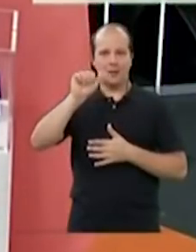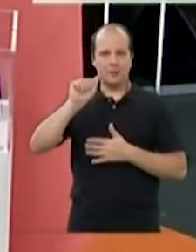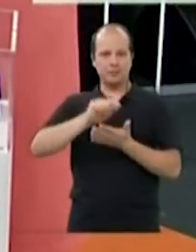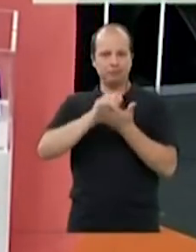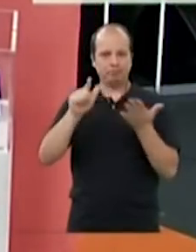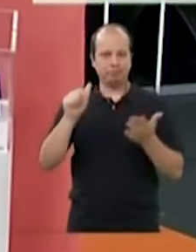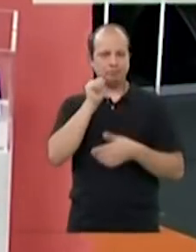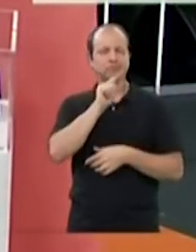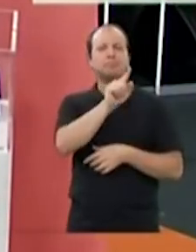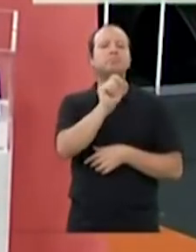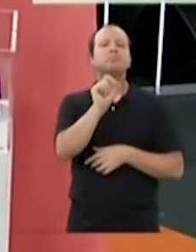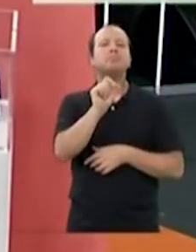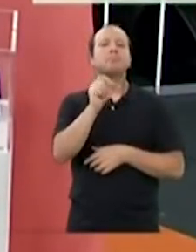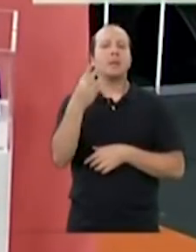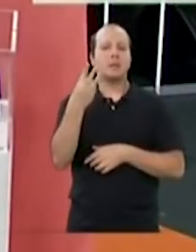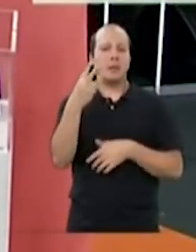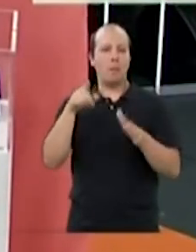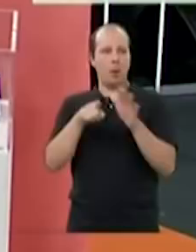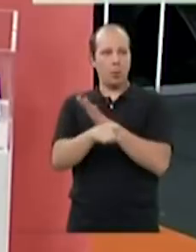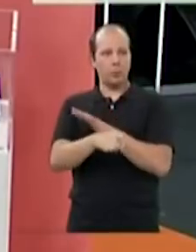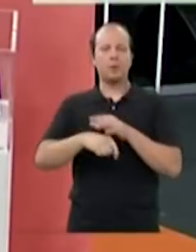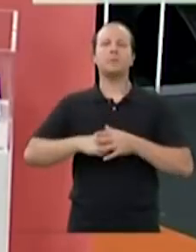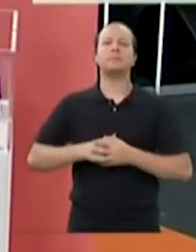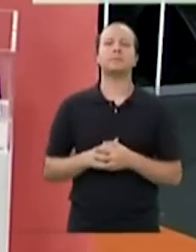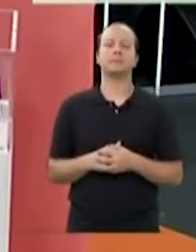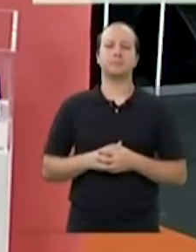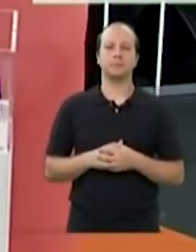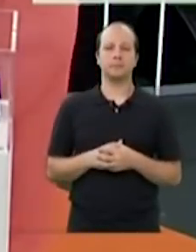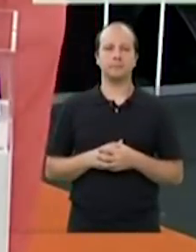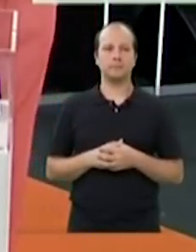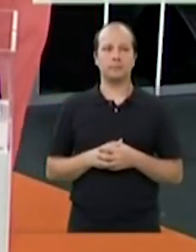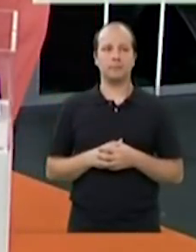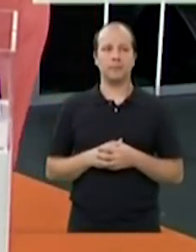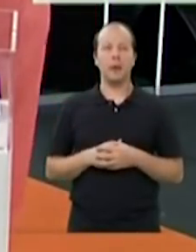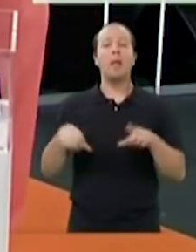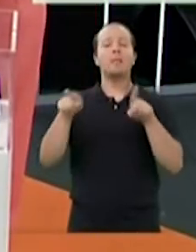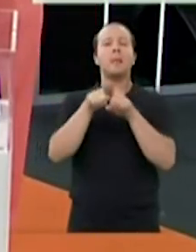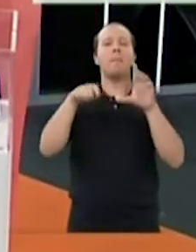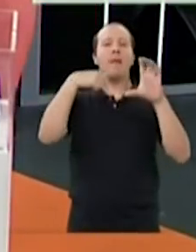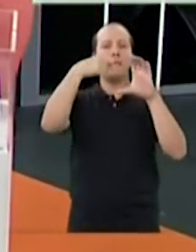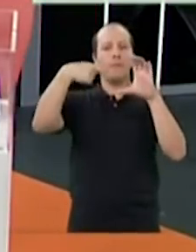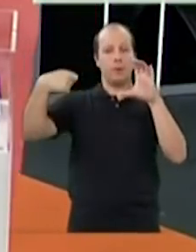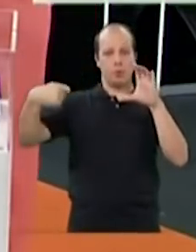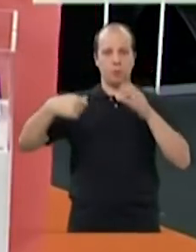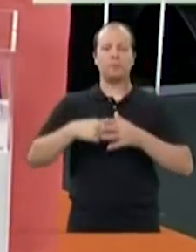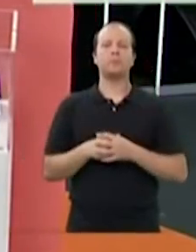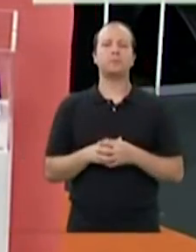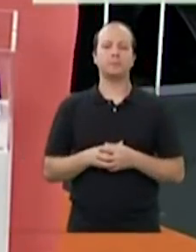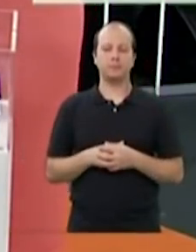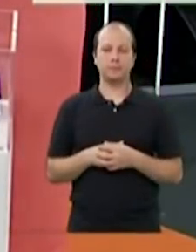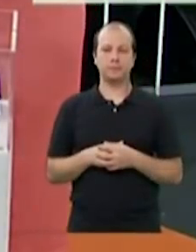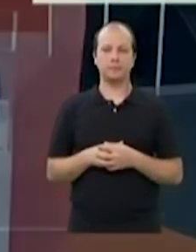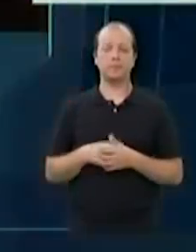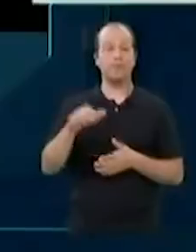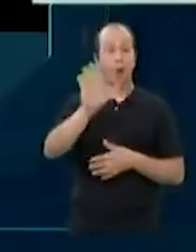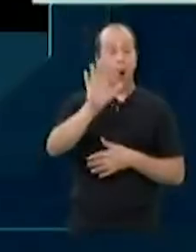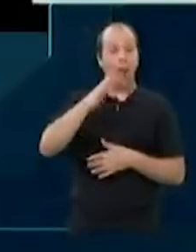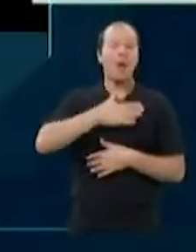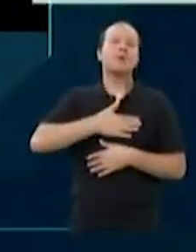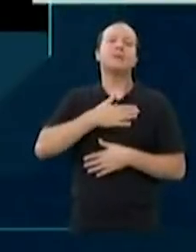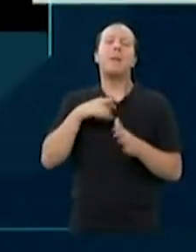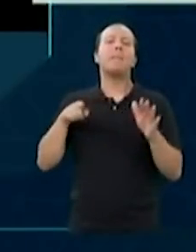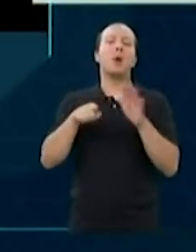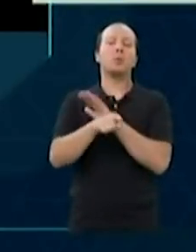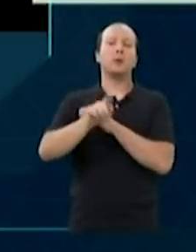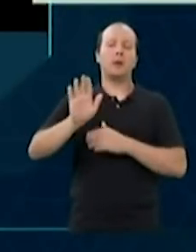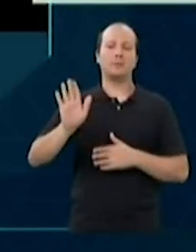pergunta também veio por vídeo. Olá, gostaria de perguntar aos